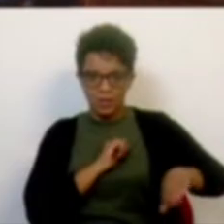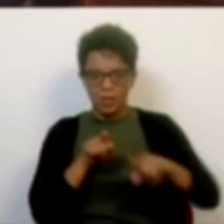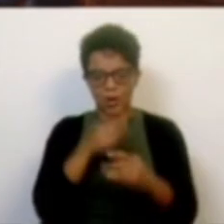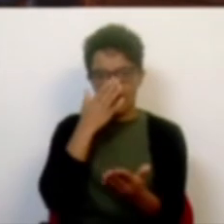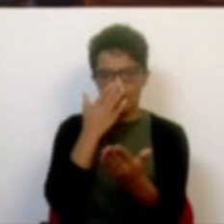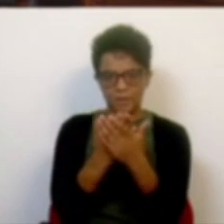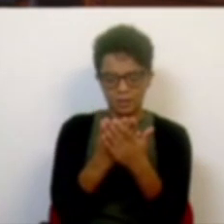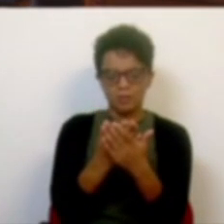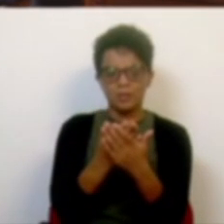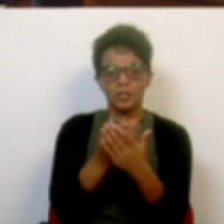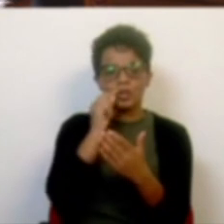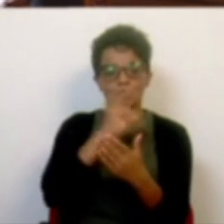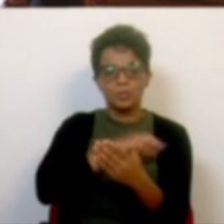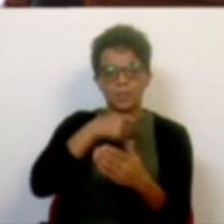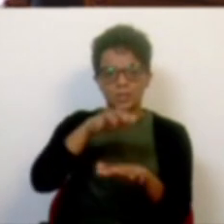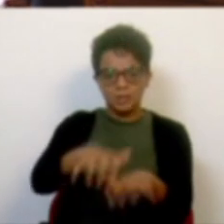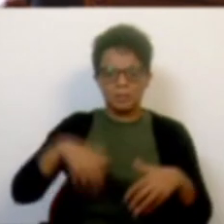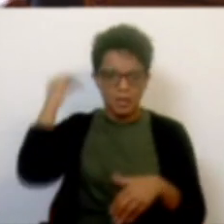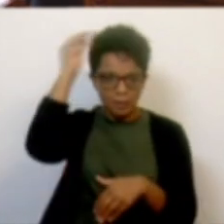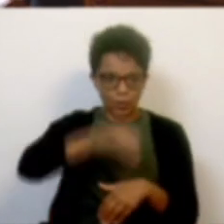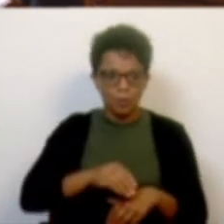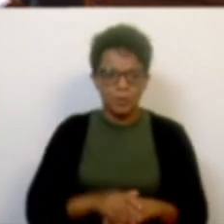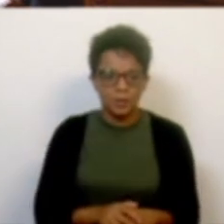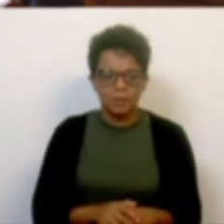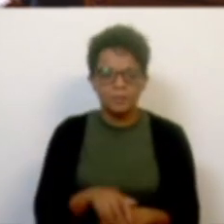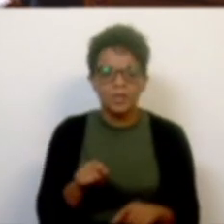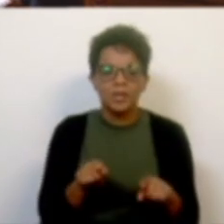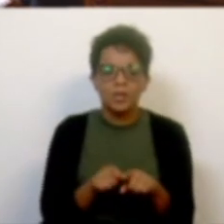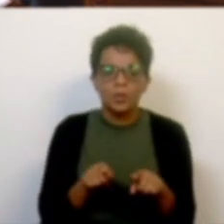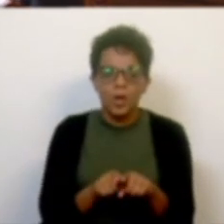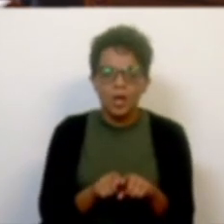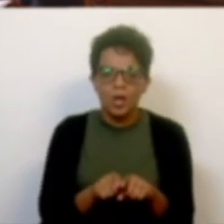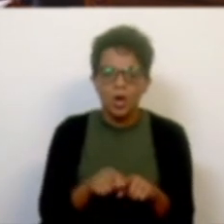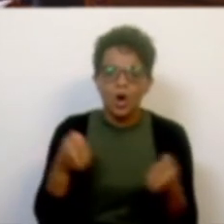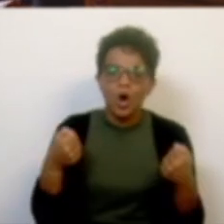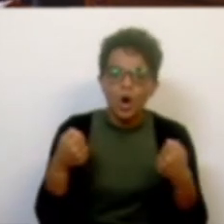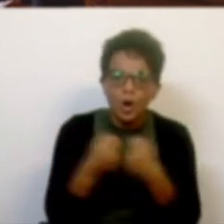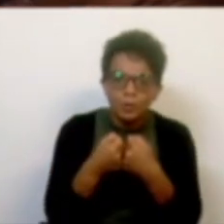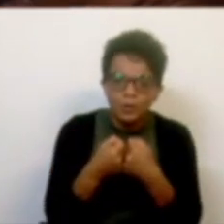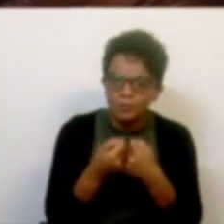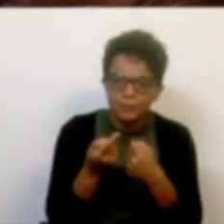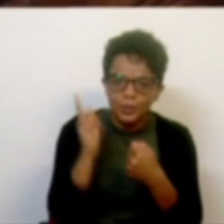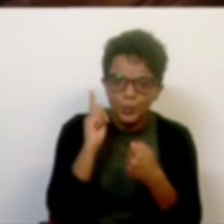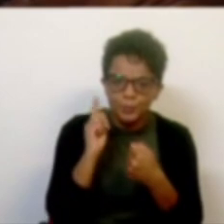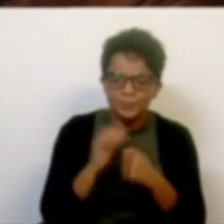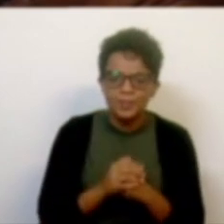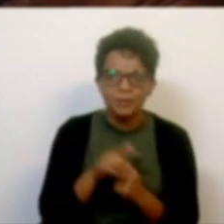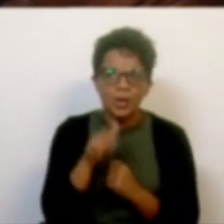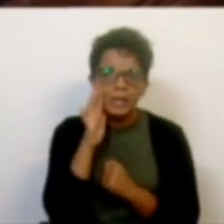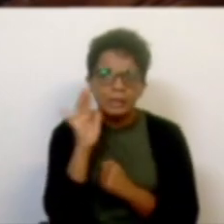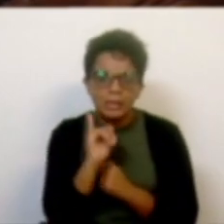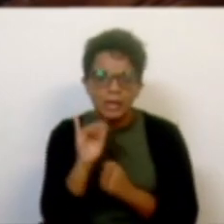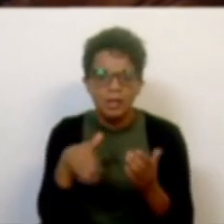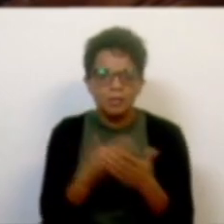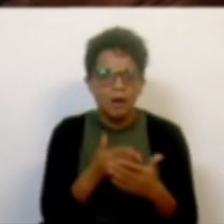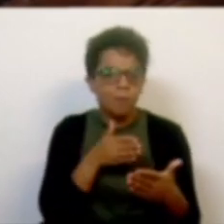Presidente da Assembleia da República, não foi um exercício de oposição. Foi uma tentativa de